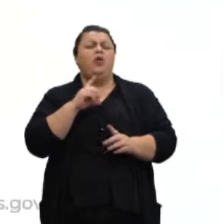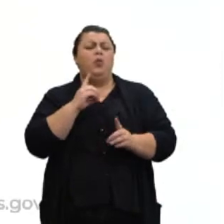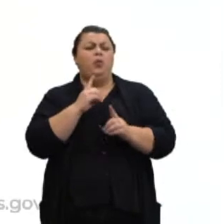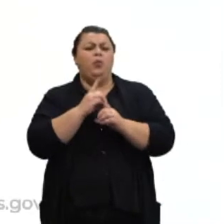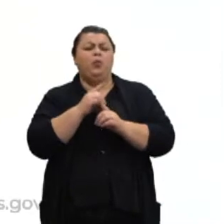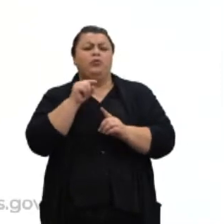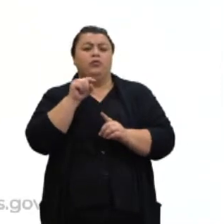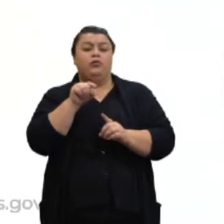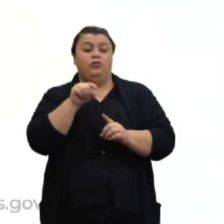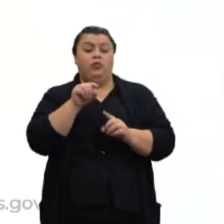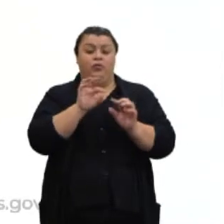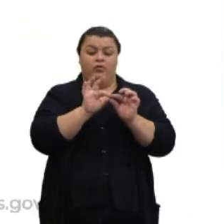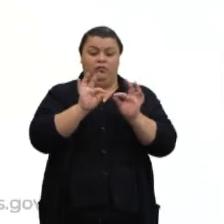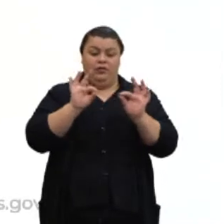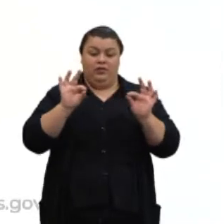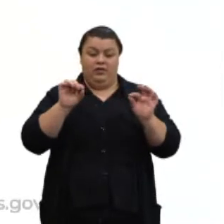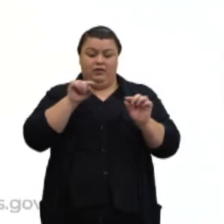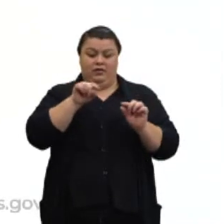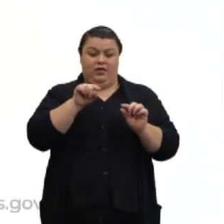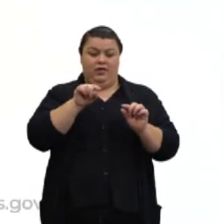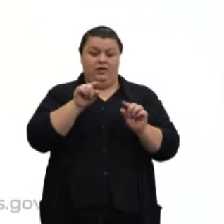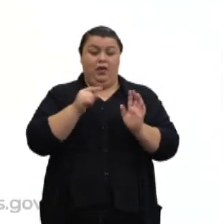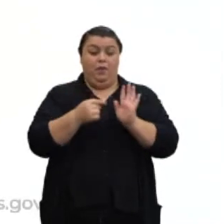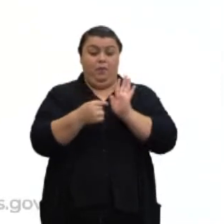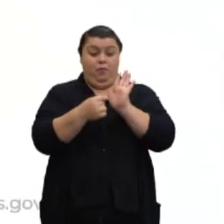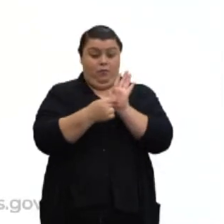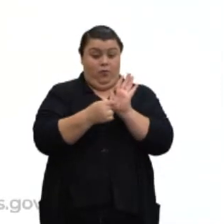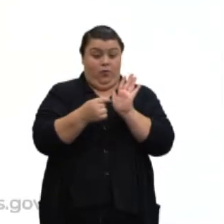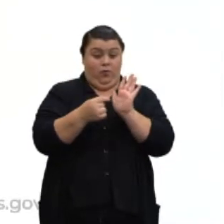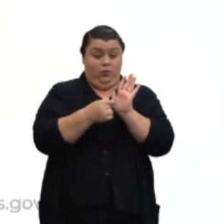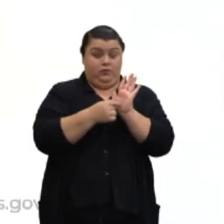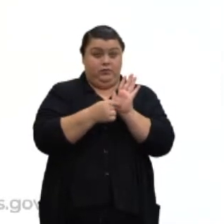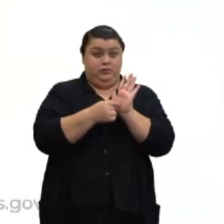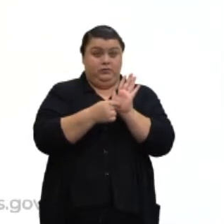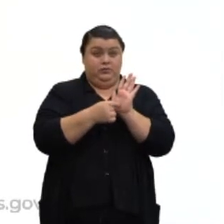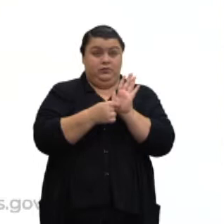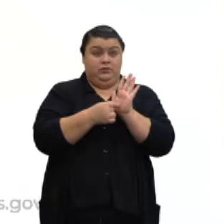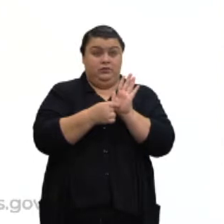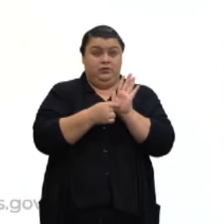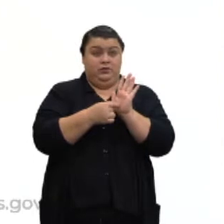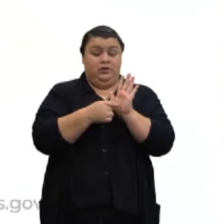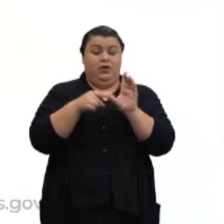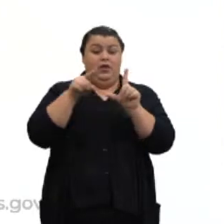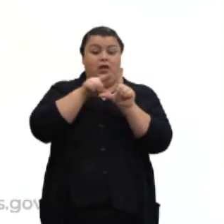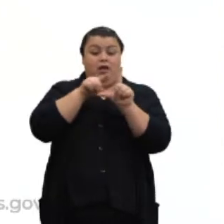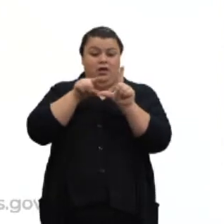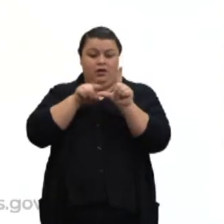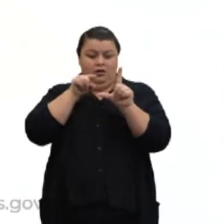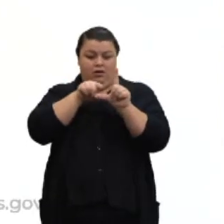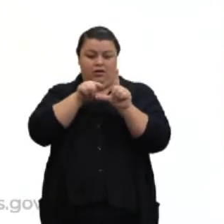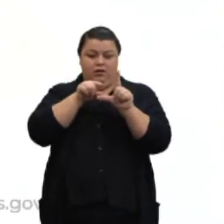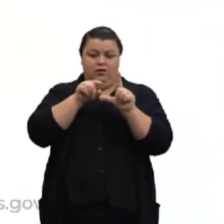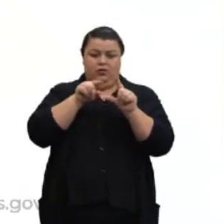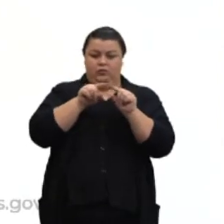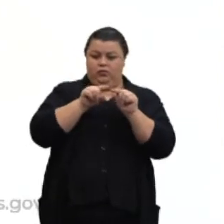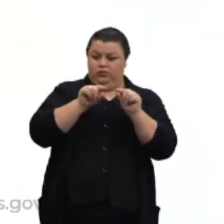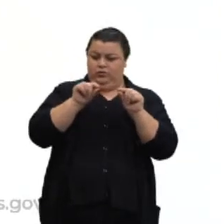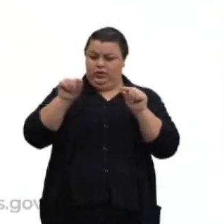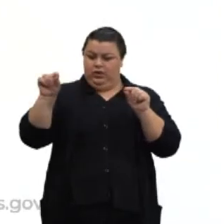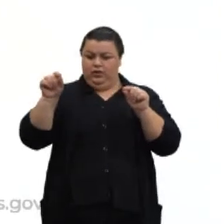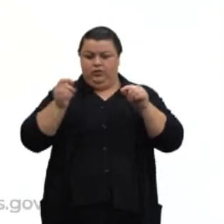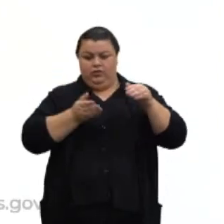Quando essas retas determinam ângulos retos, né? Então são duas